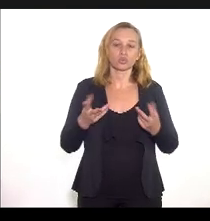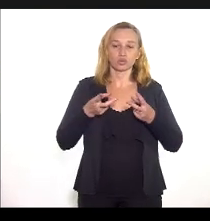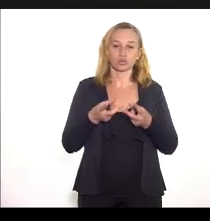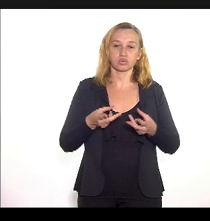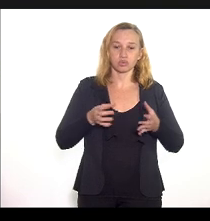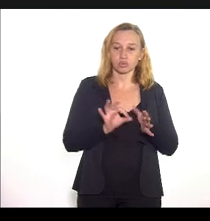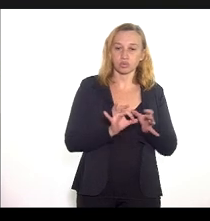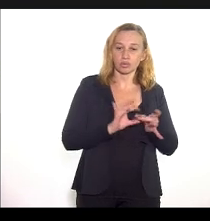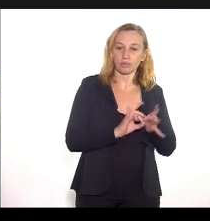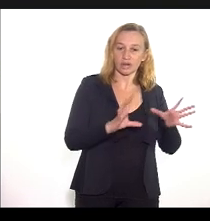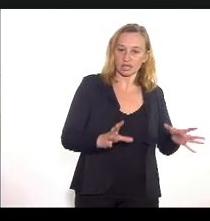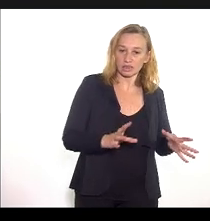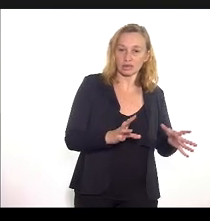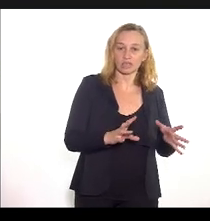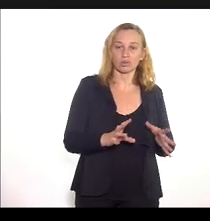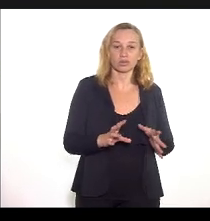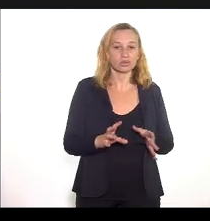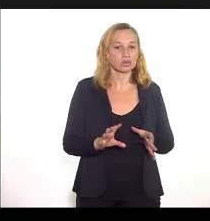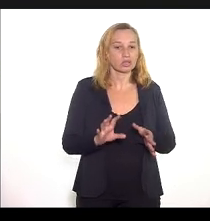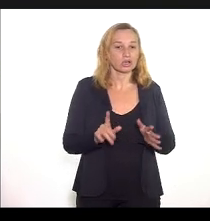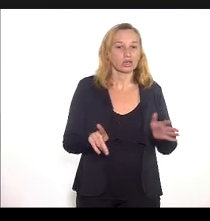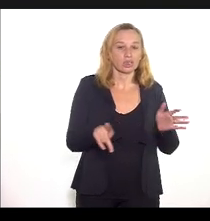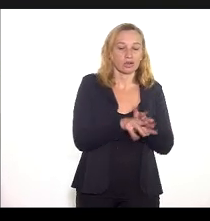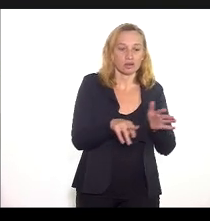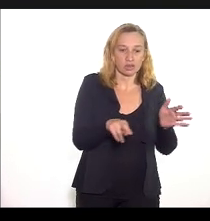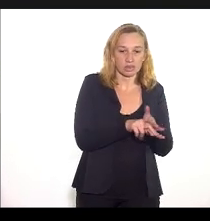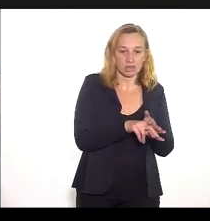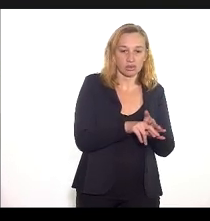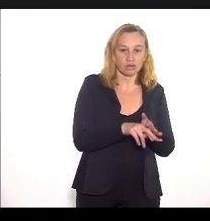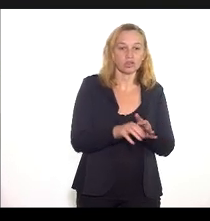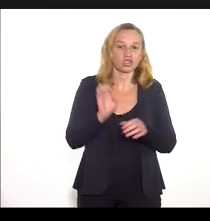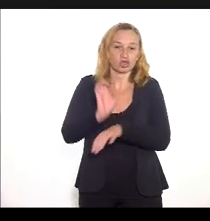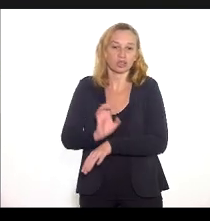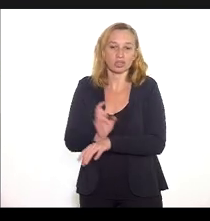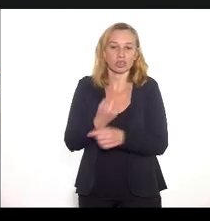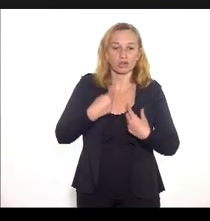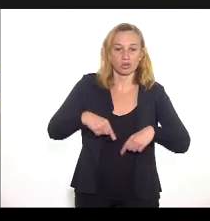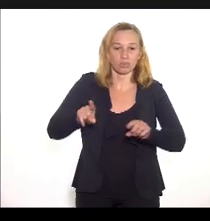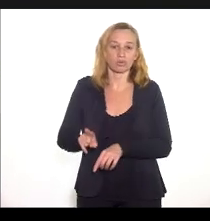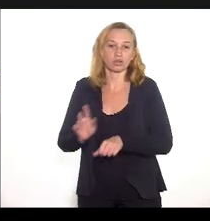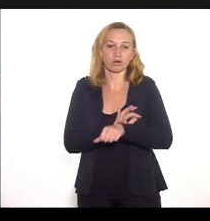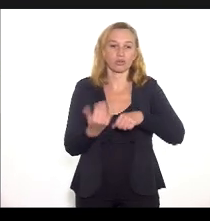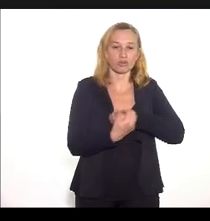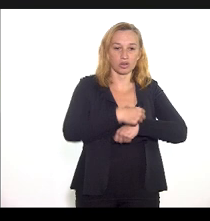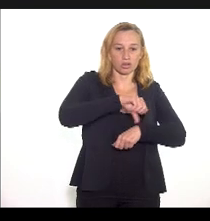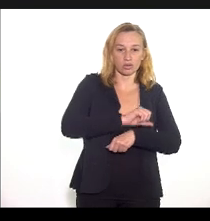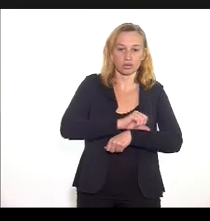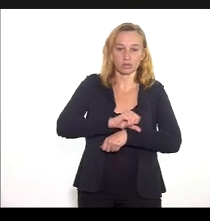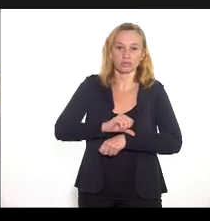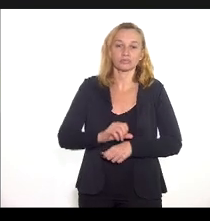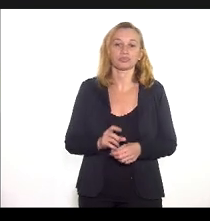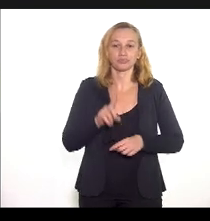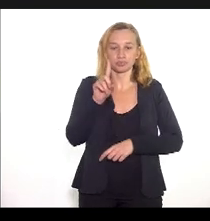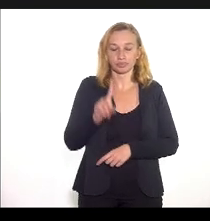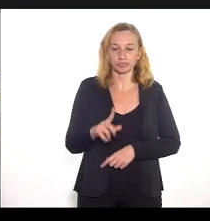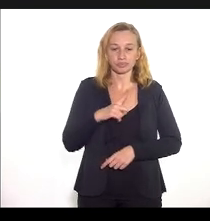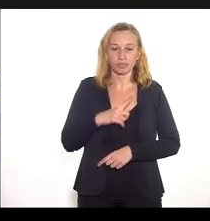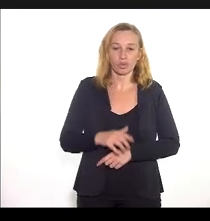habilitação nas resoluções estaduais das ações de enfrentamento com COVID-19 para custeio de leitos.